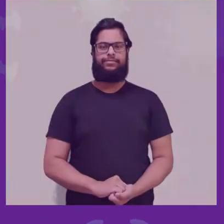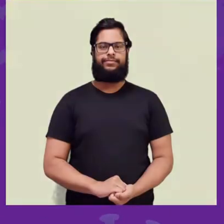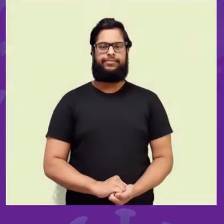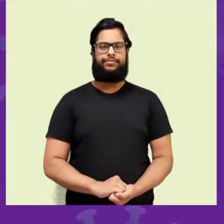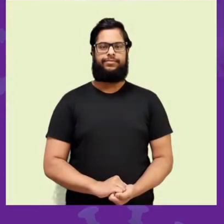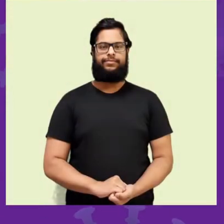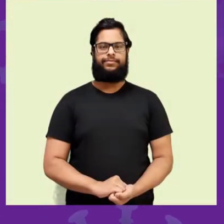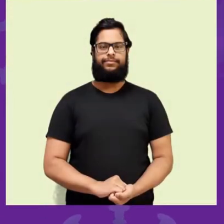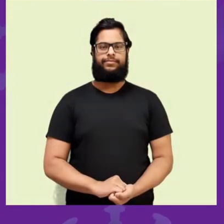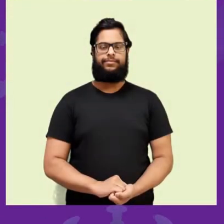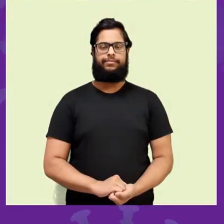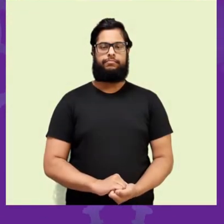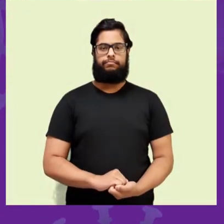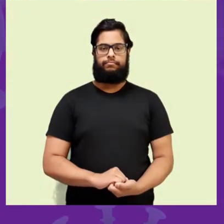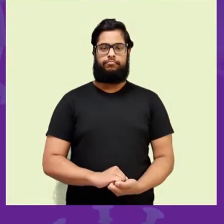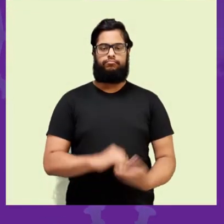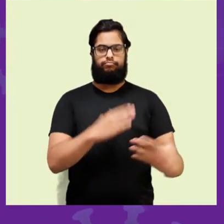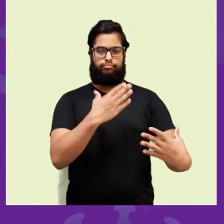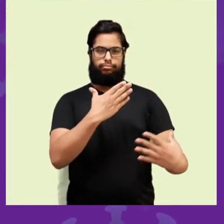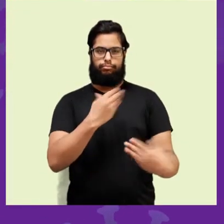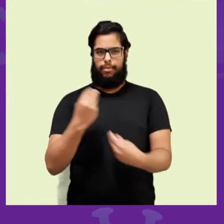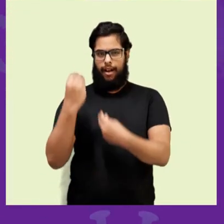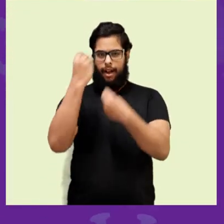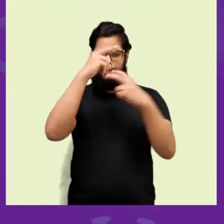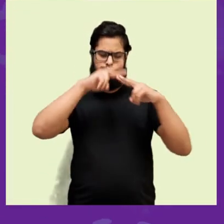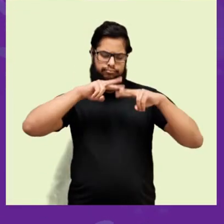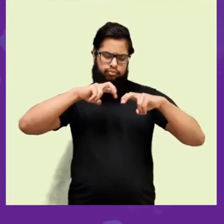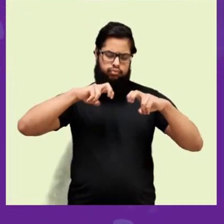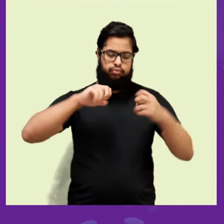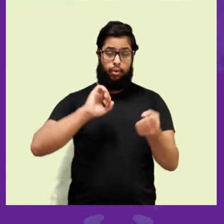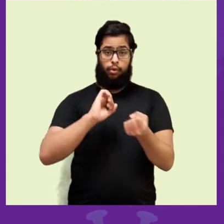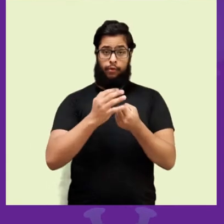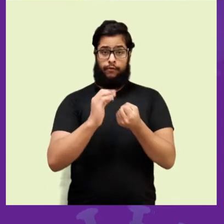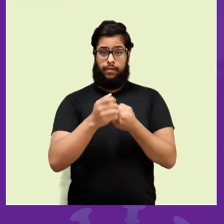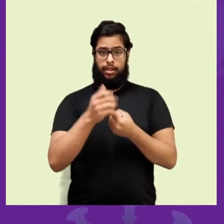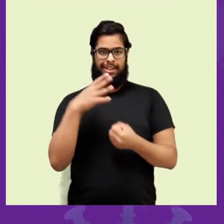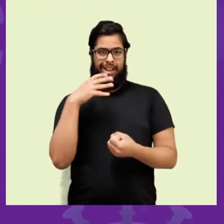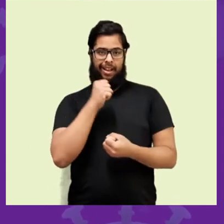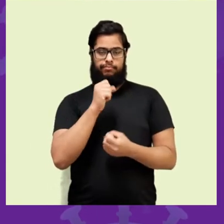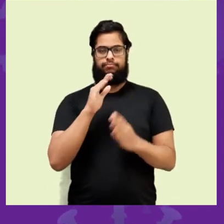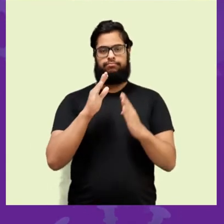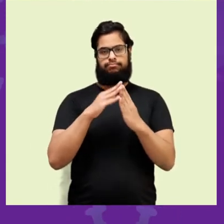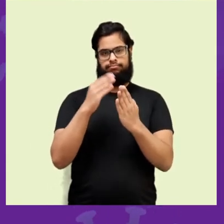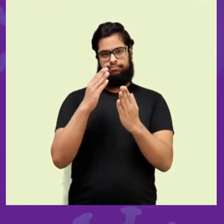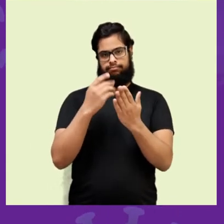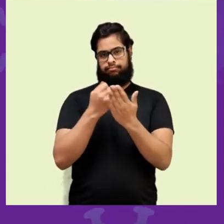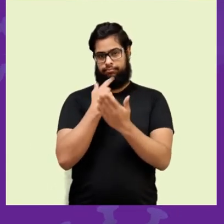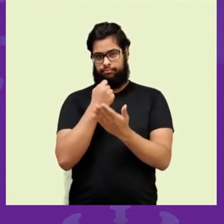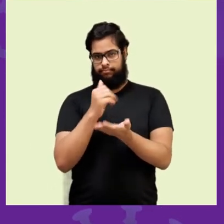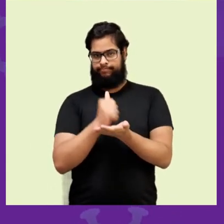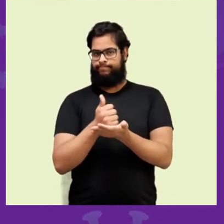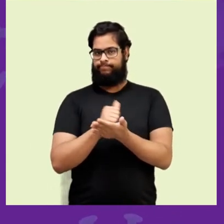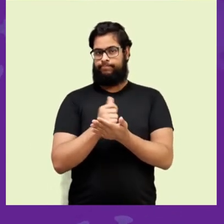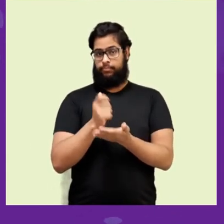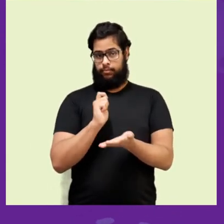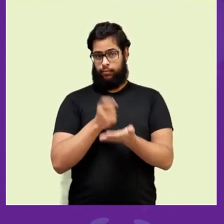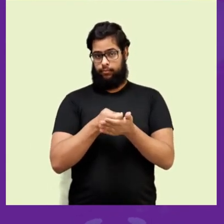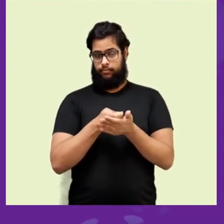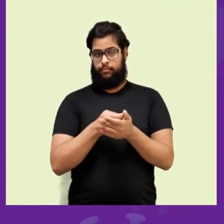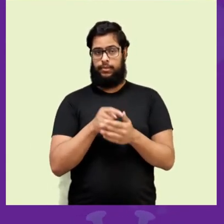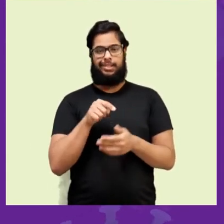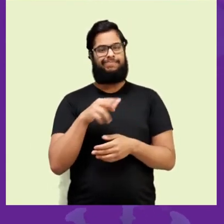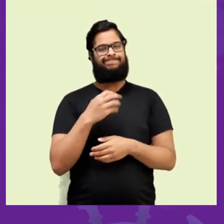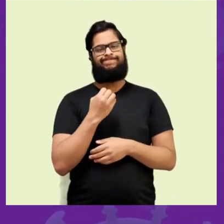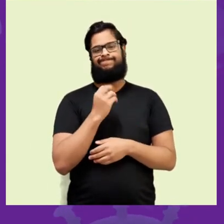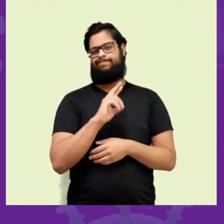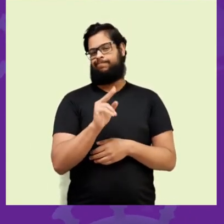Os testes rápidos para diagnóstico da COVID, primeiro, eles não servem para diagnóstico e não são